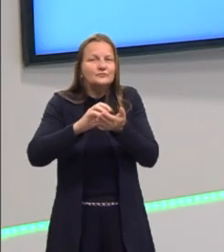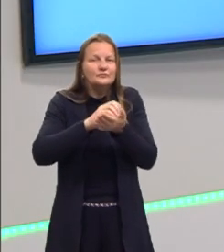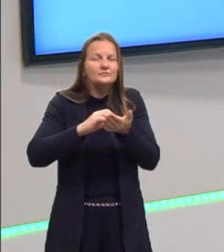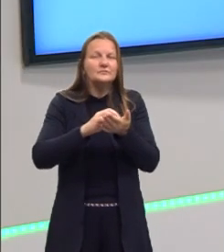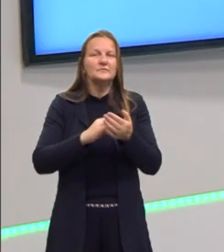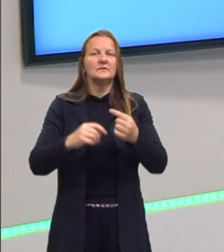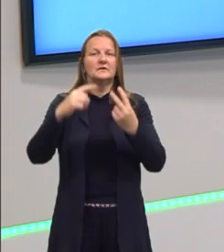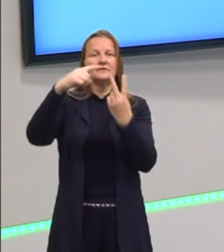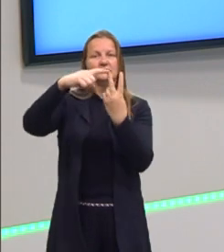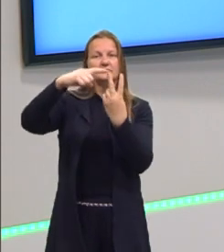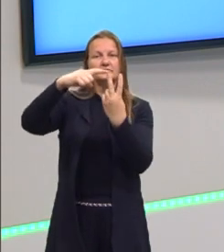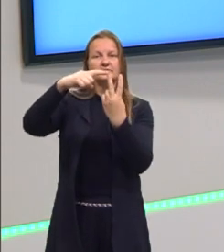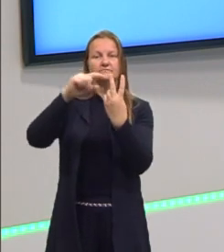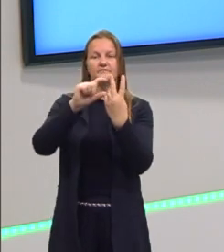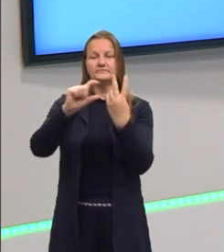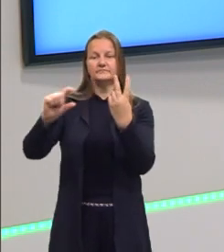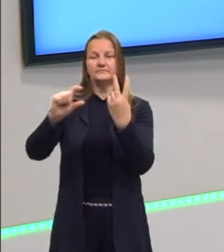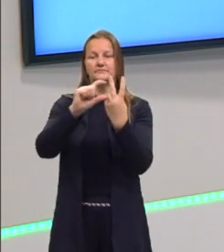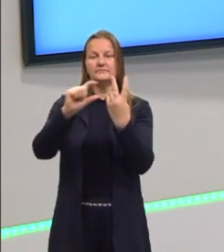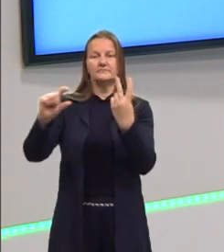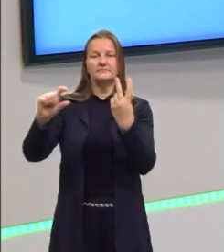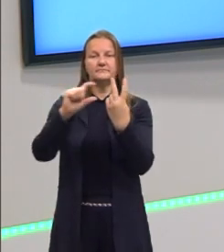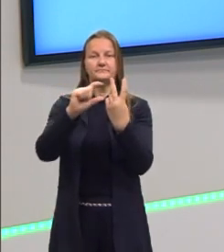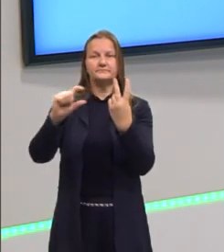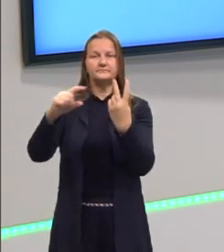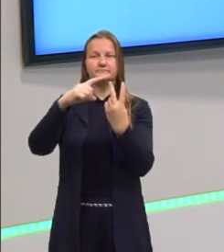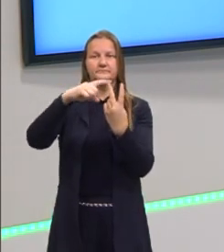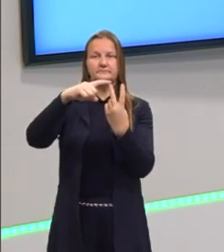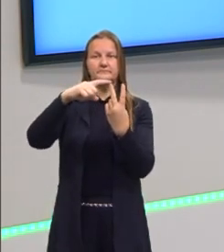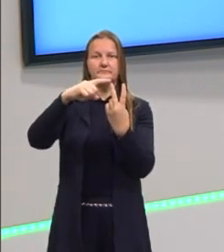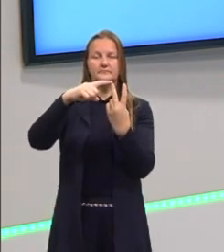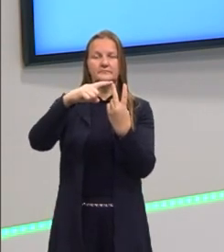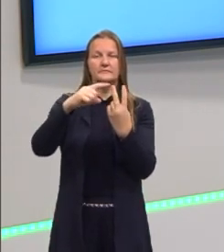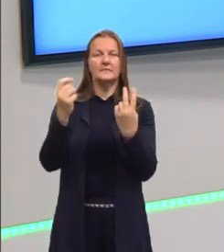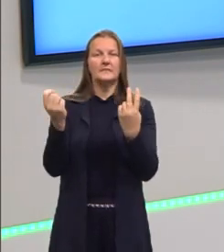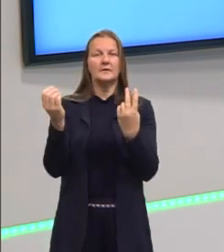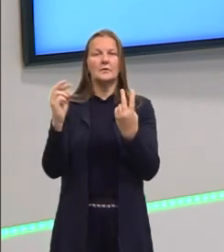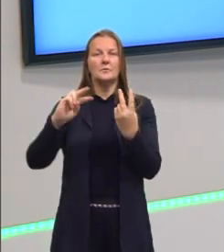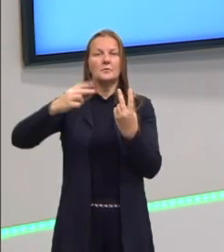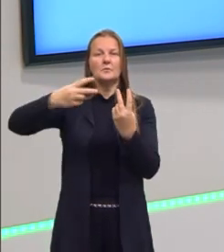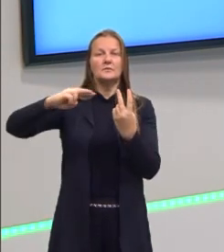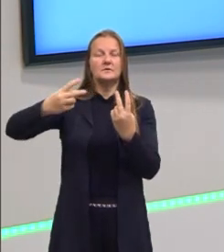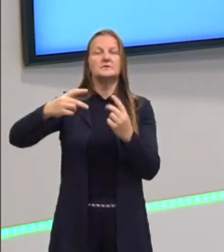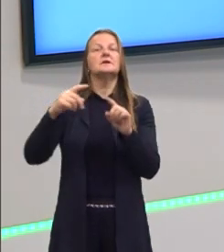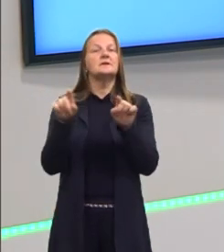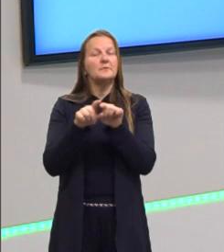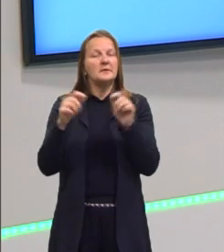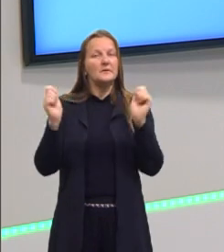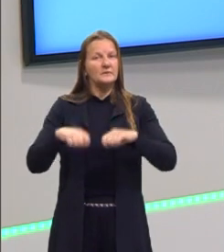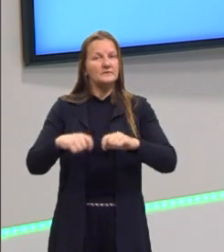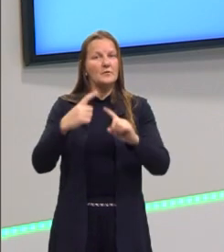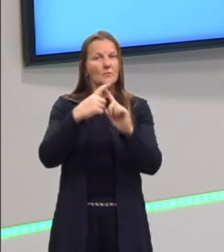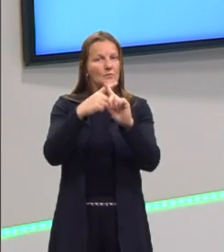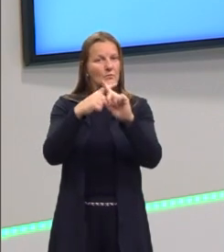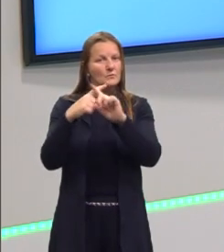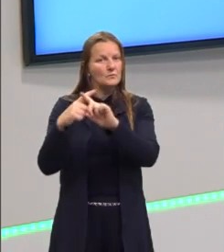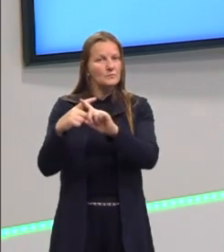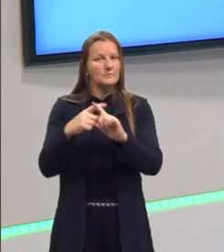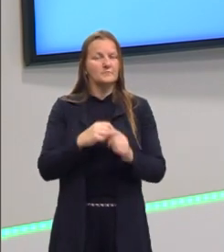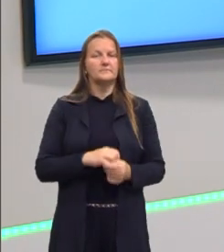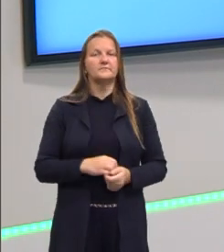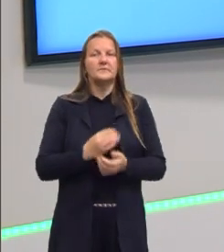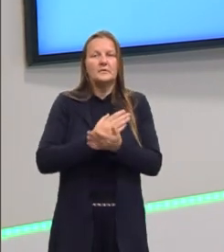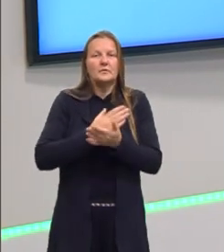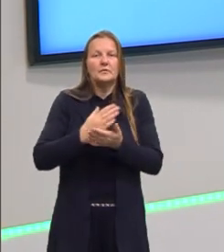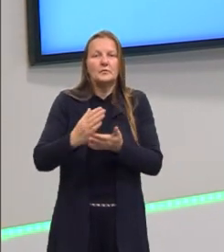radical, a potência, né? E também podemos resolver ali as multiplicações. Então, nós vamos iniciar